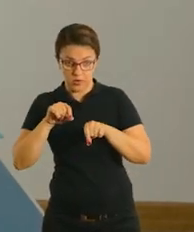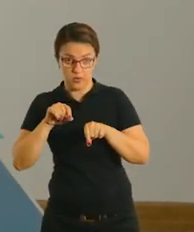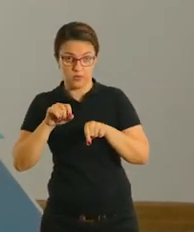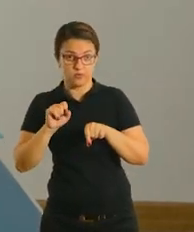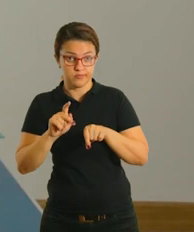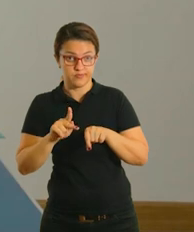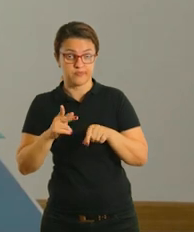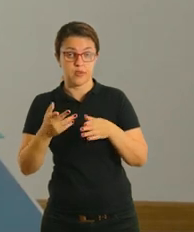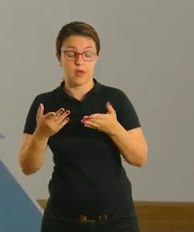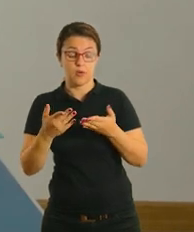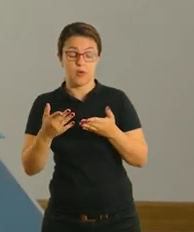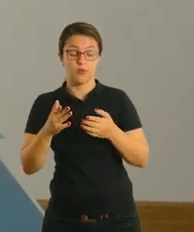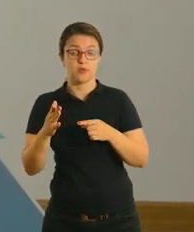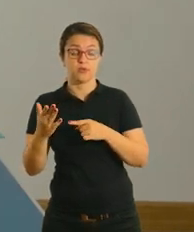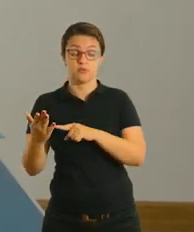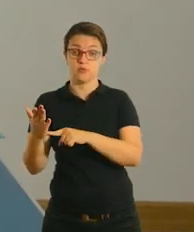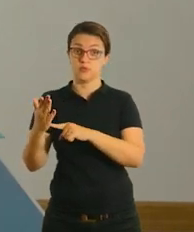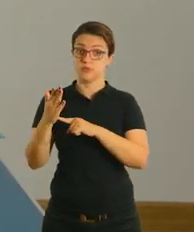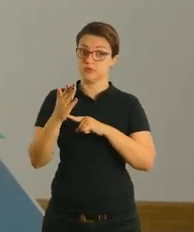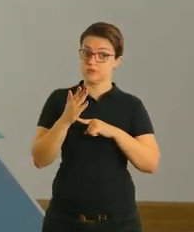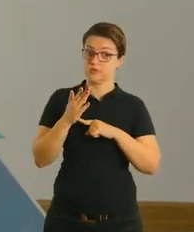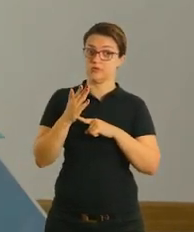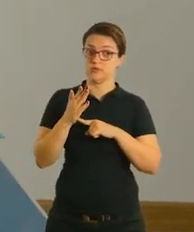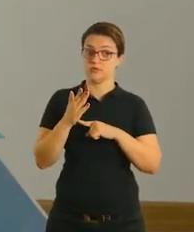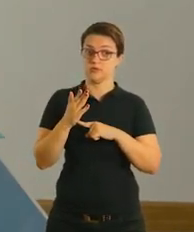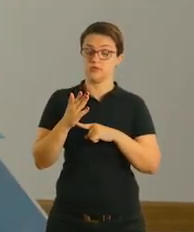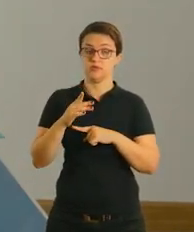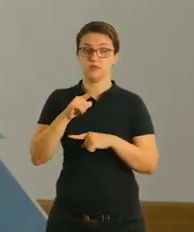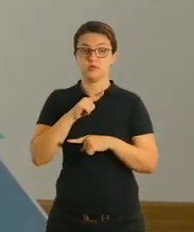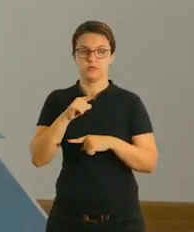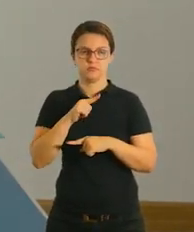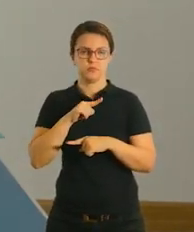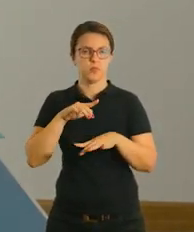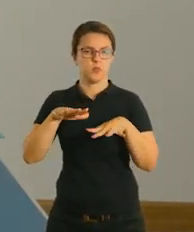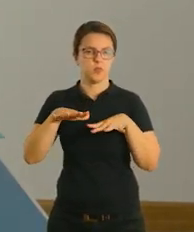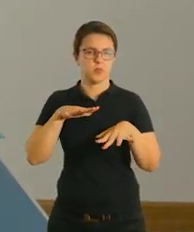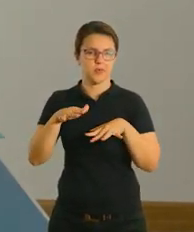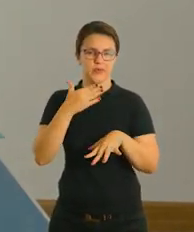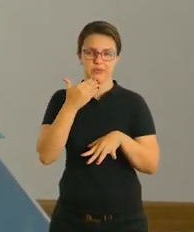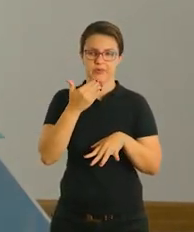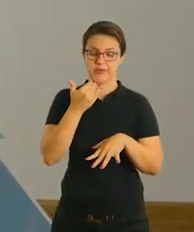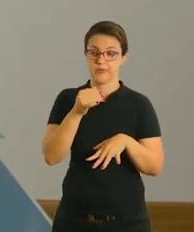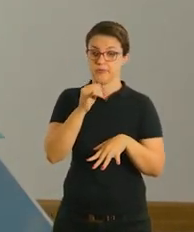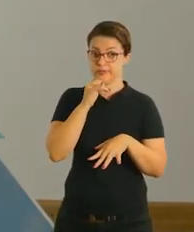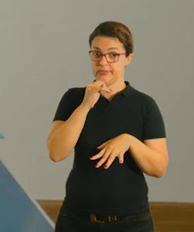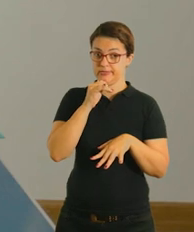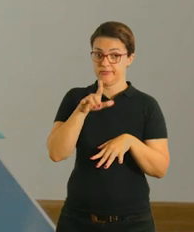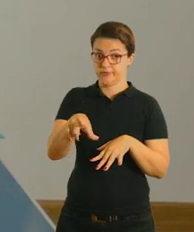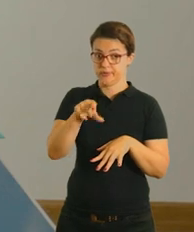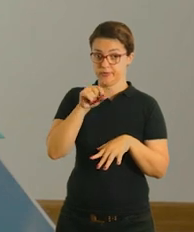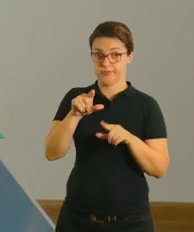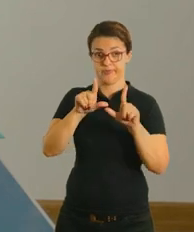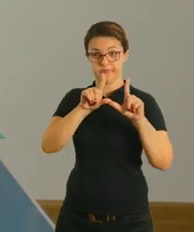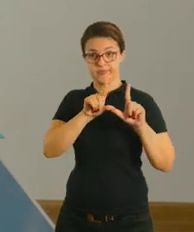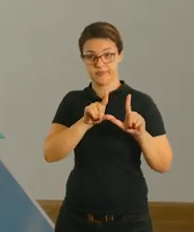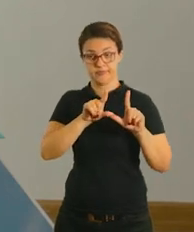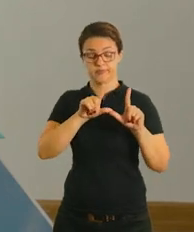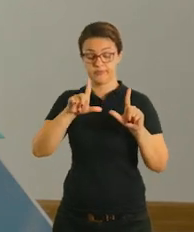apresente três posições para começar de nível fácil. Então vamos supor que ela separou essa posição,